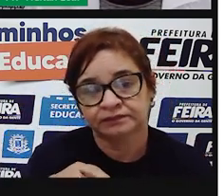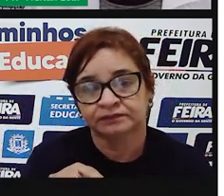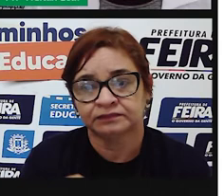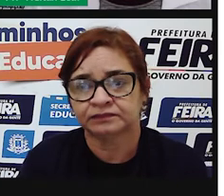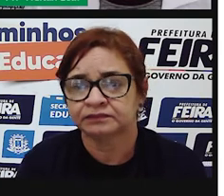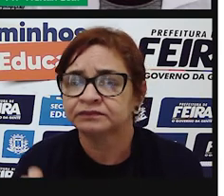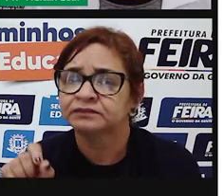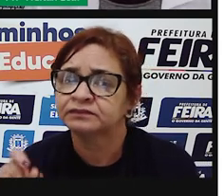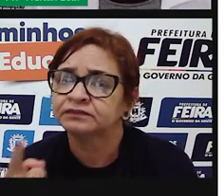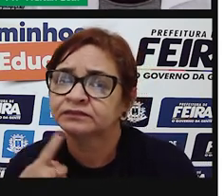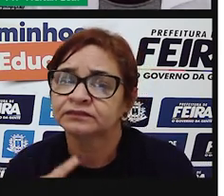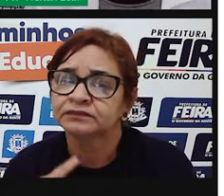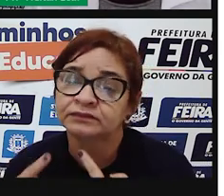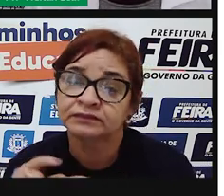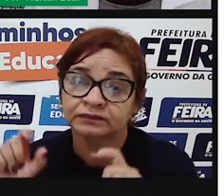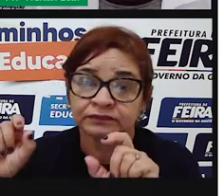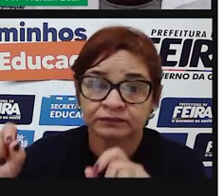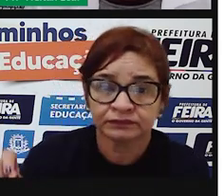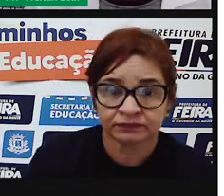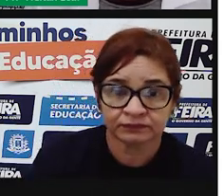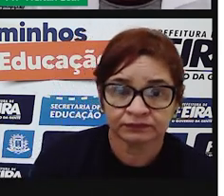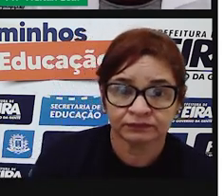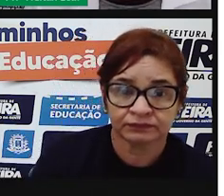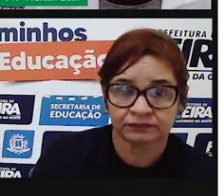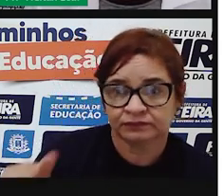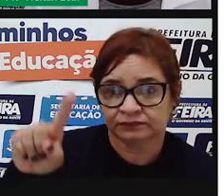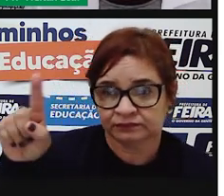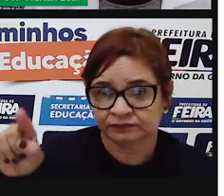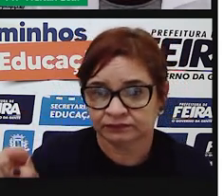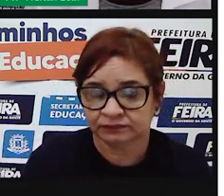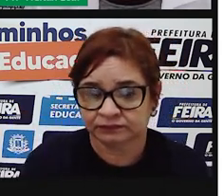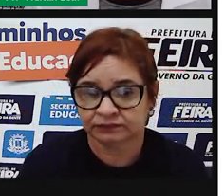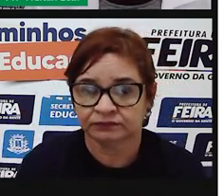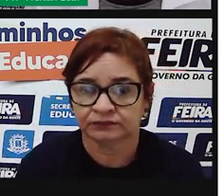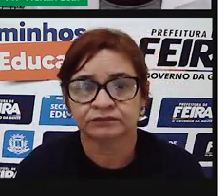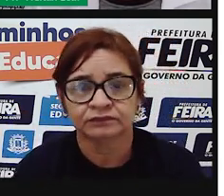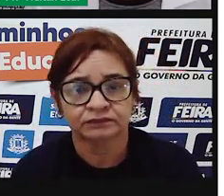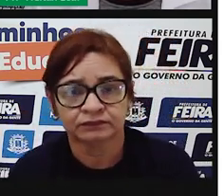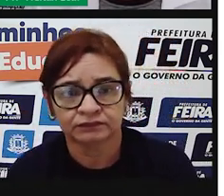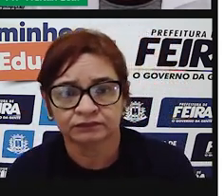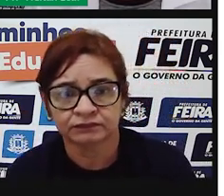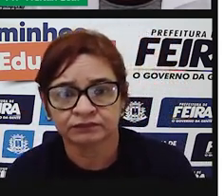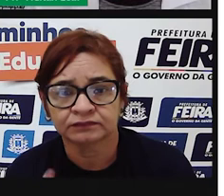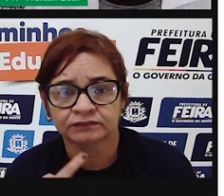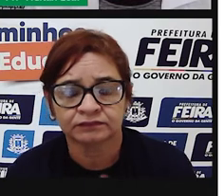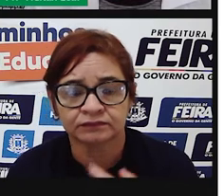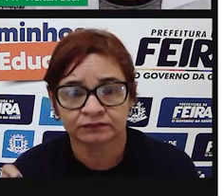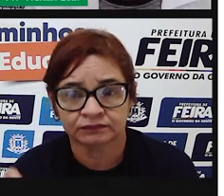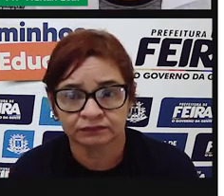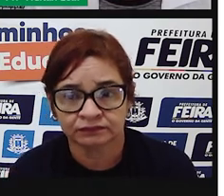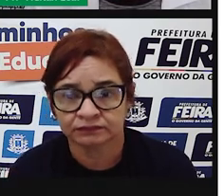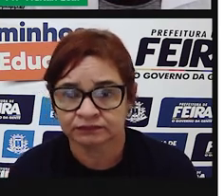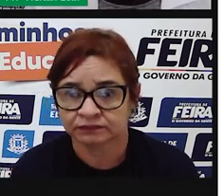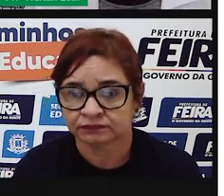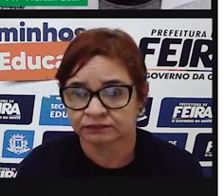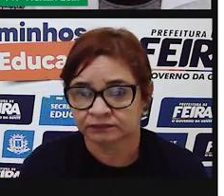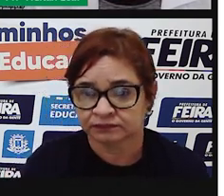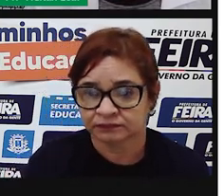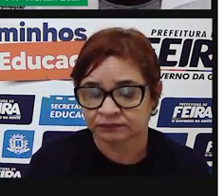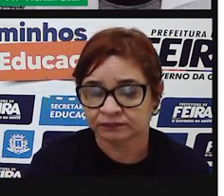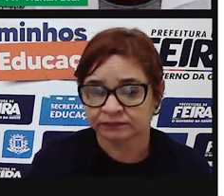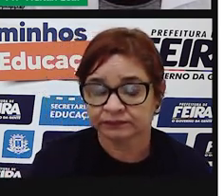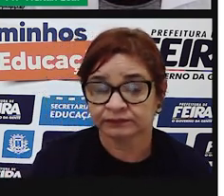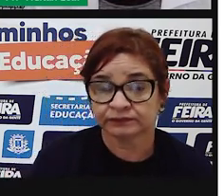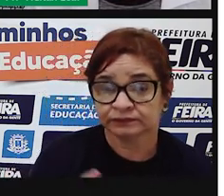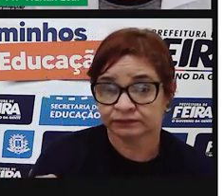discurso, na frase, no diálogo. O que você deseja? Então, essa fala de alguém. Quando a fala